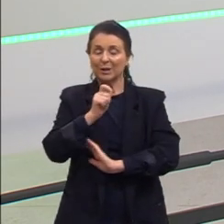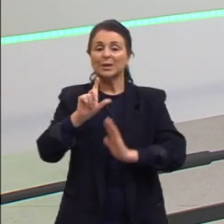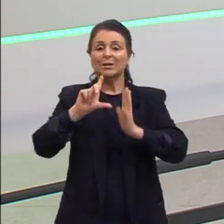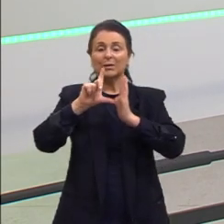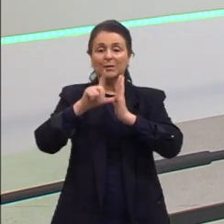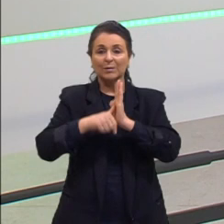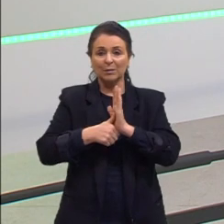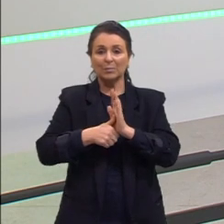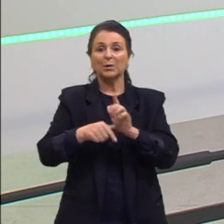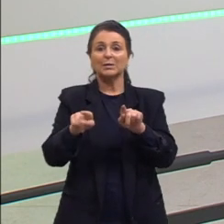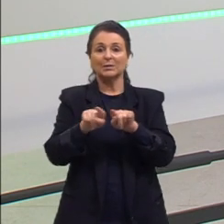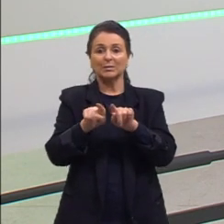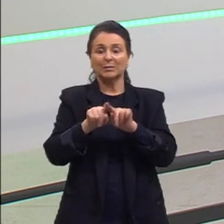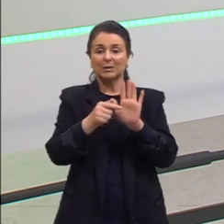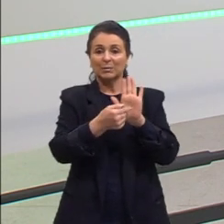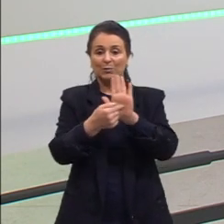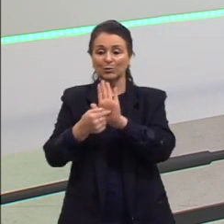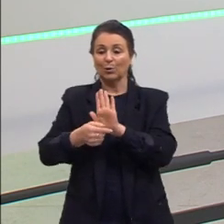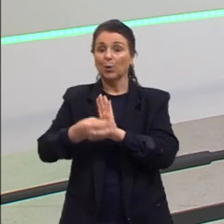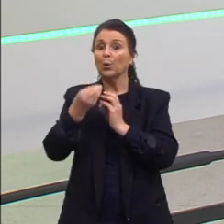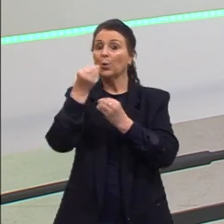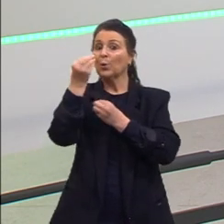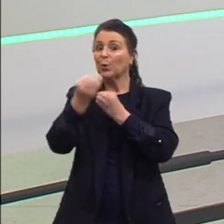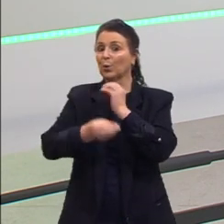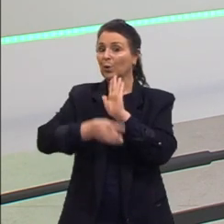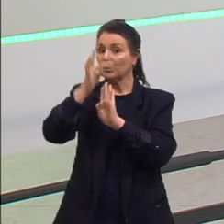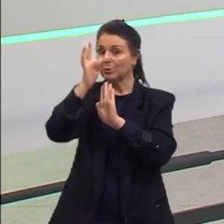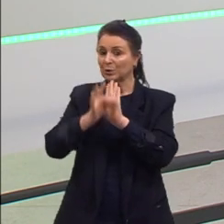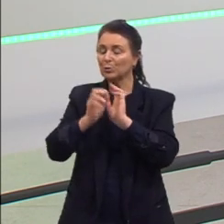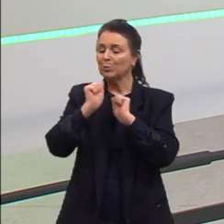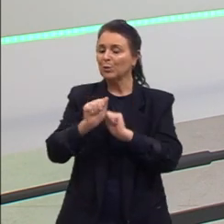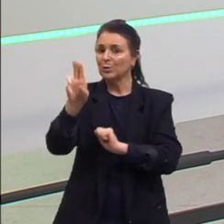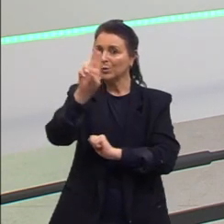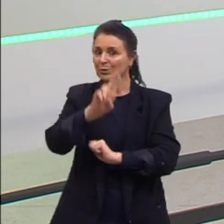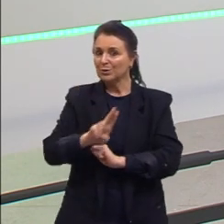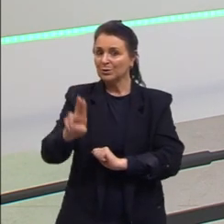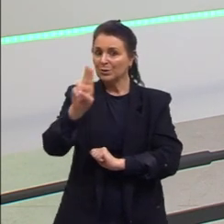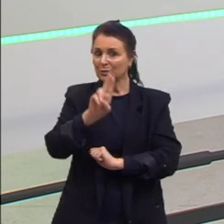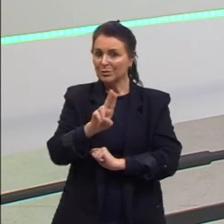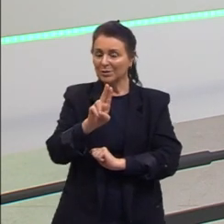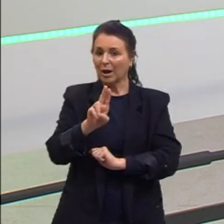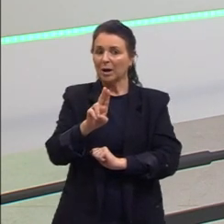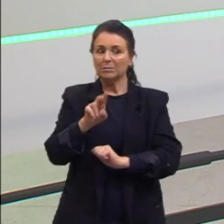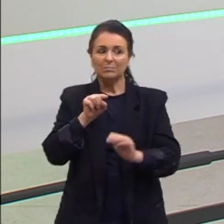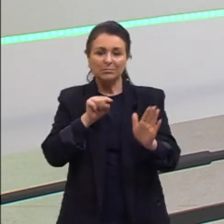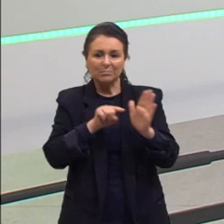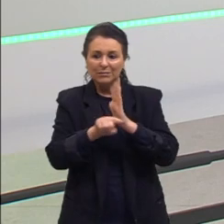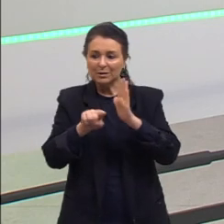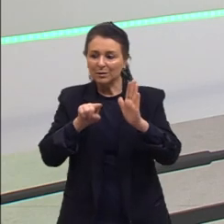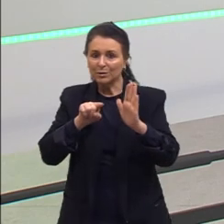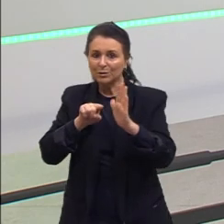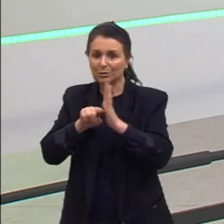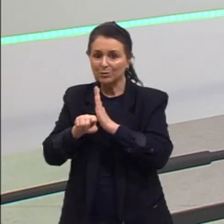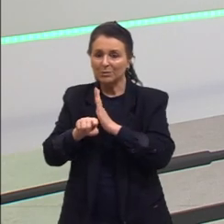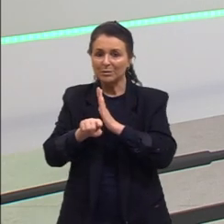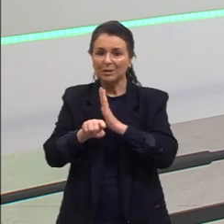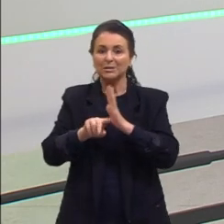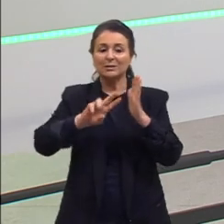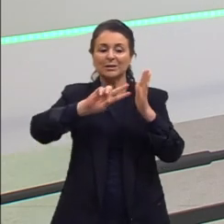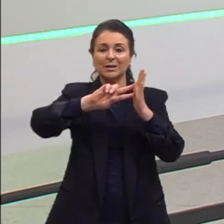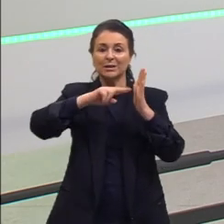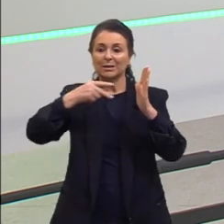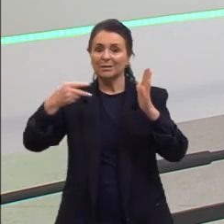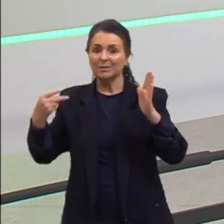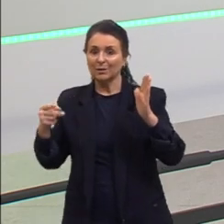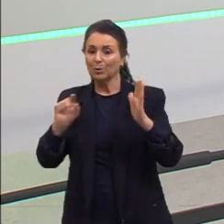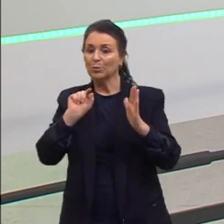questão aqui nos trouxe, como esse texto jornalístico pode ser usado em questões que vão nos precisar mais interpretação do